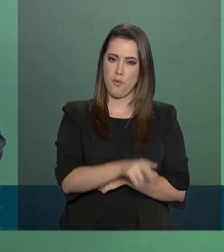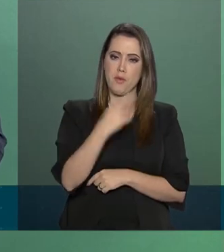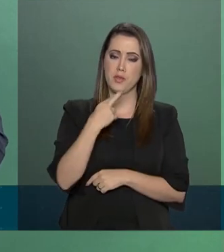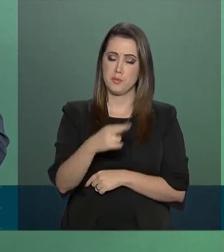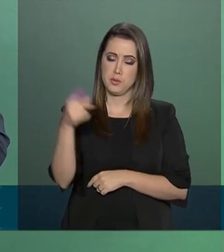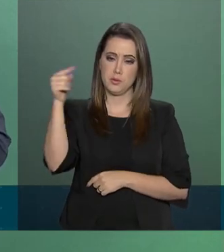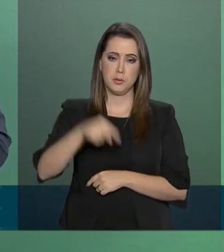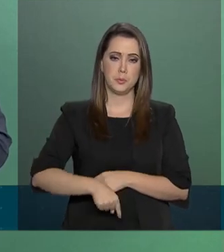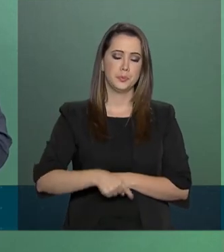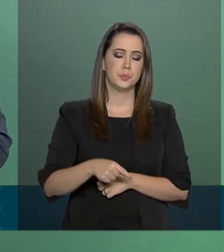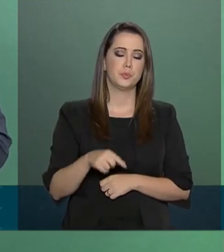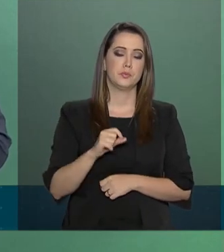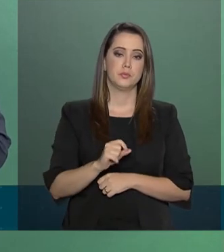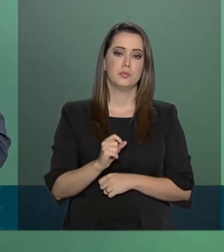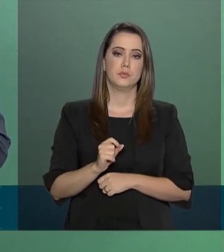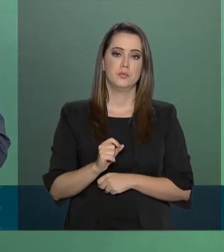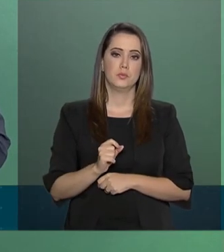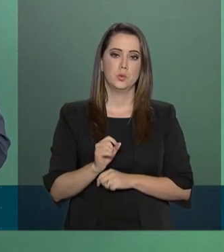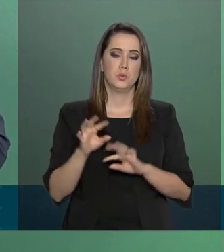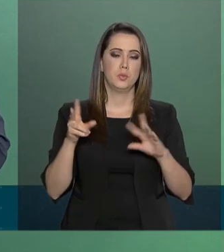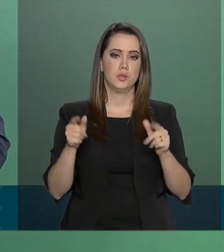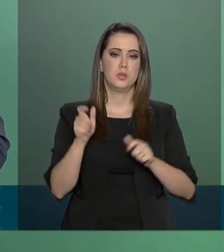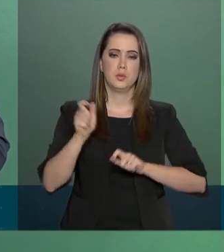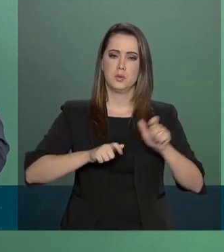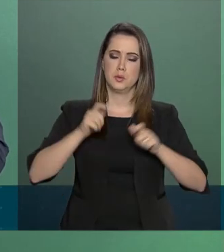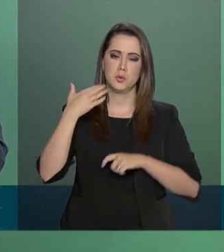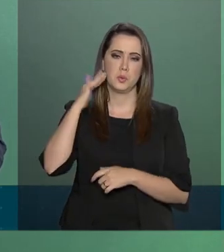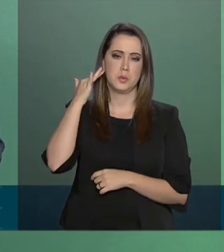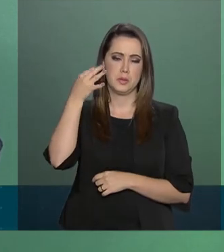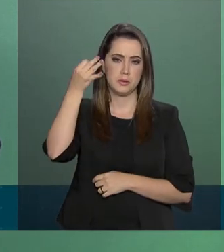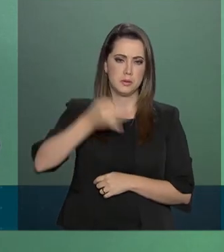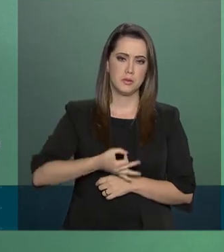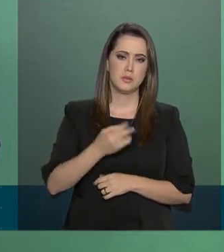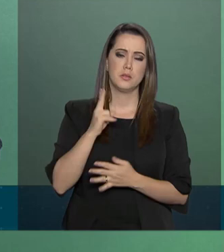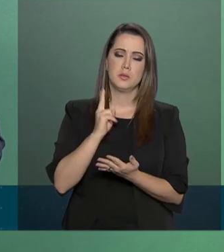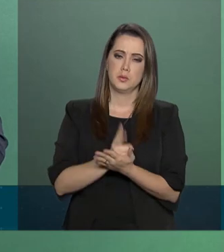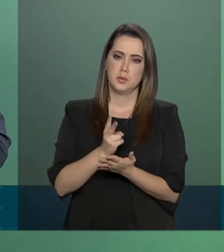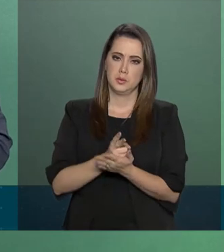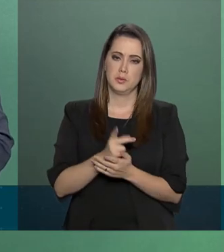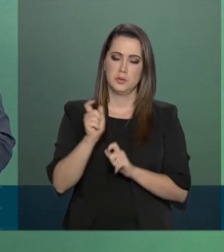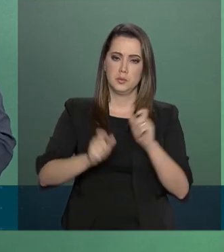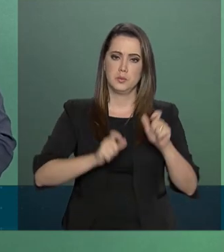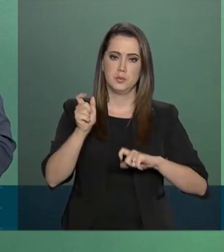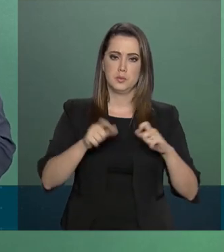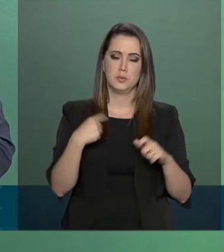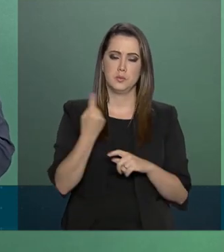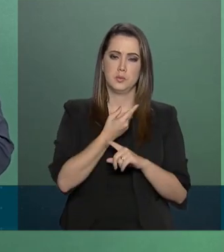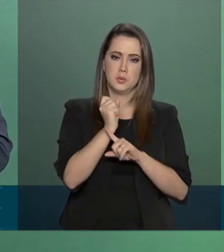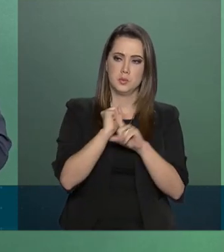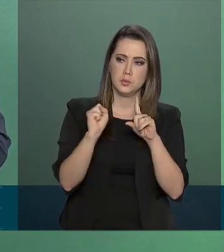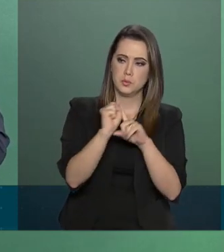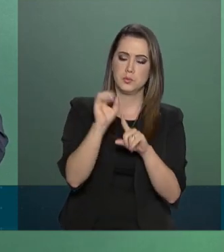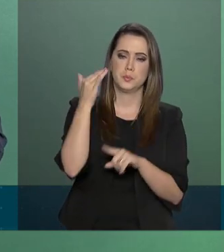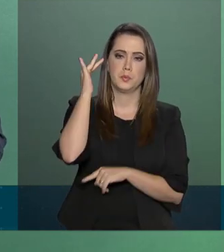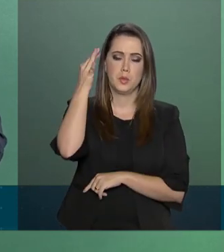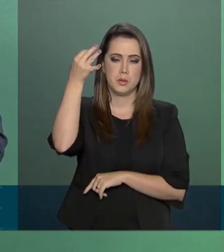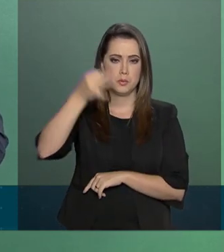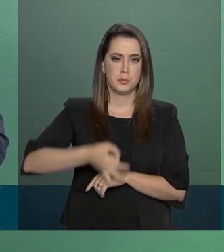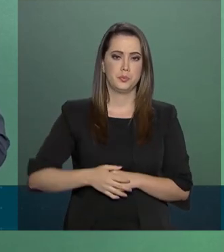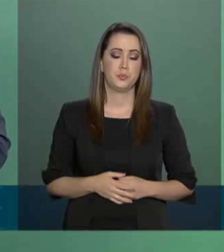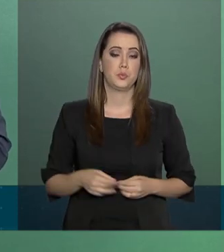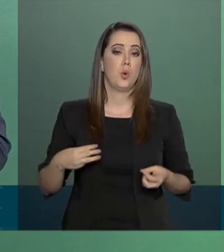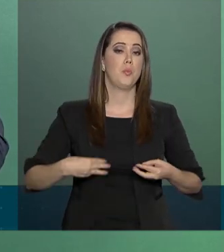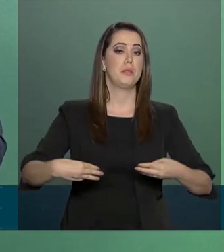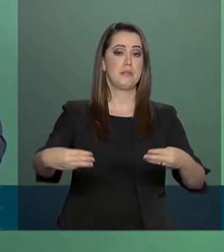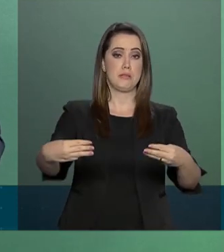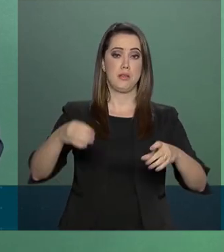que o todo seja compreendido, inclusive, pela nossa sociedade. O Ministério da